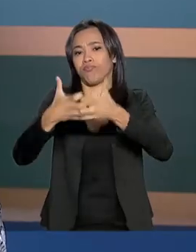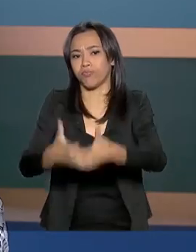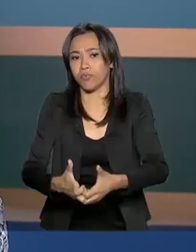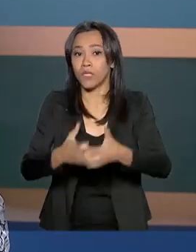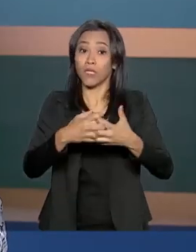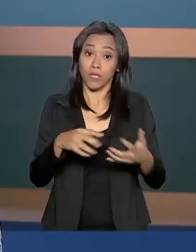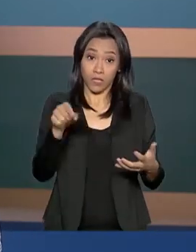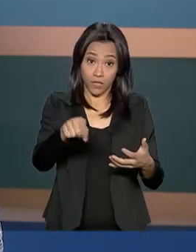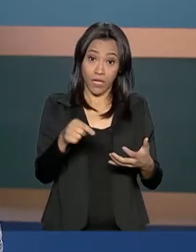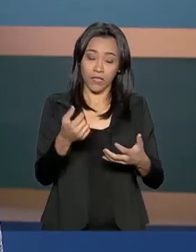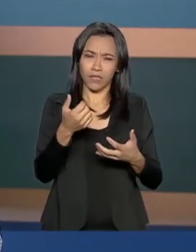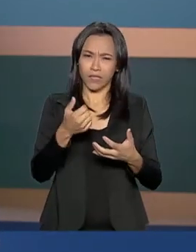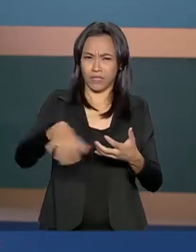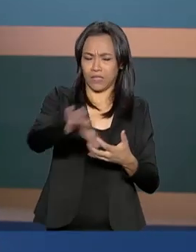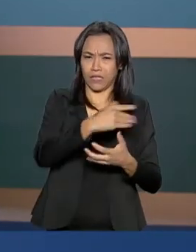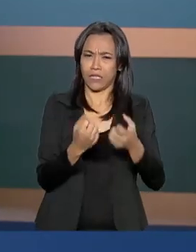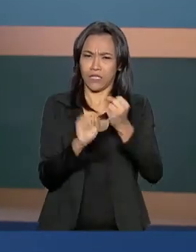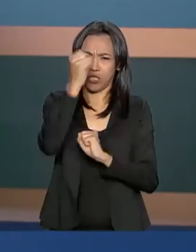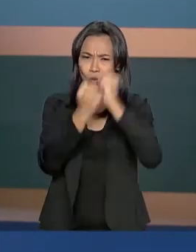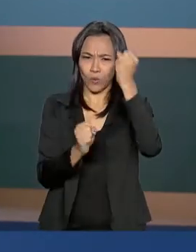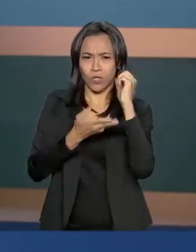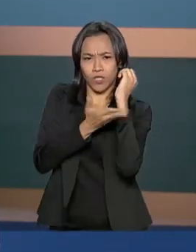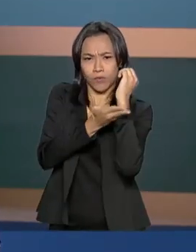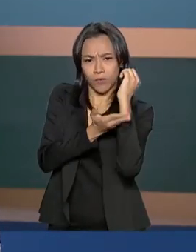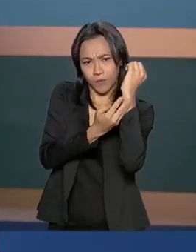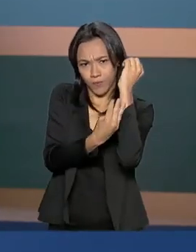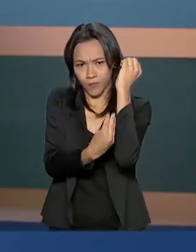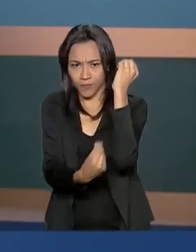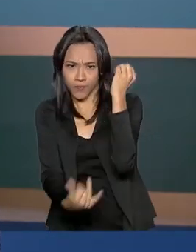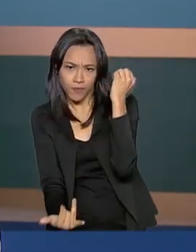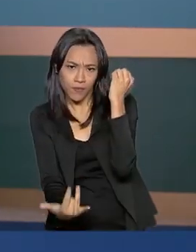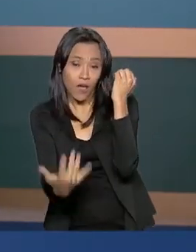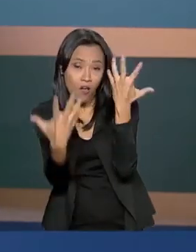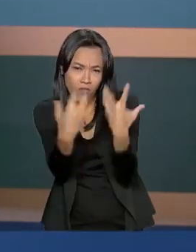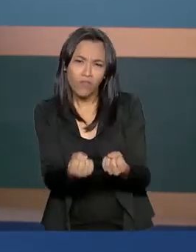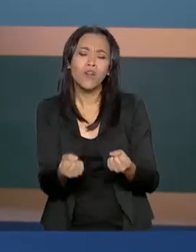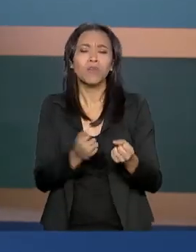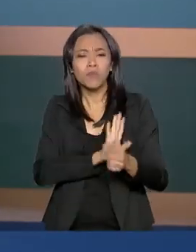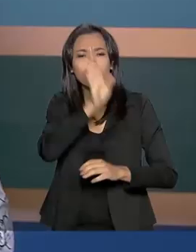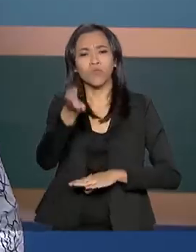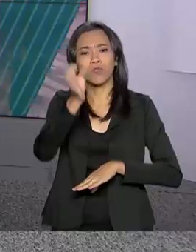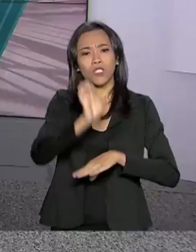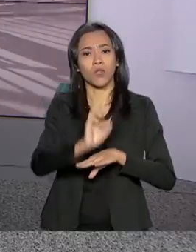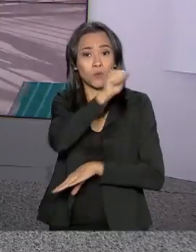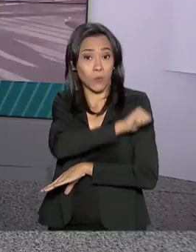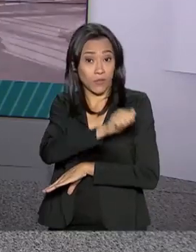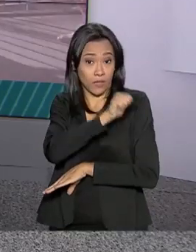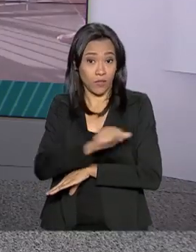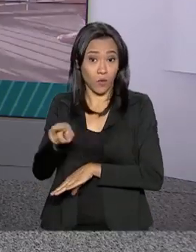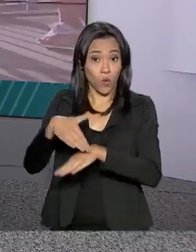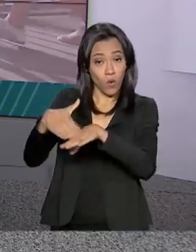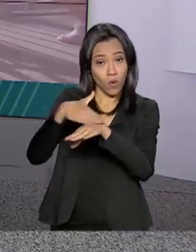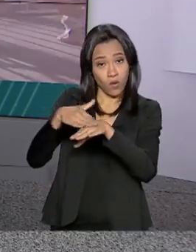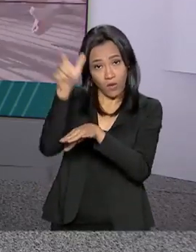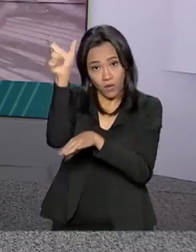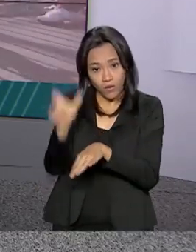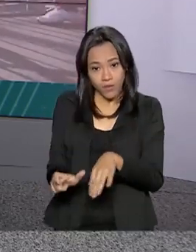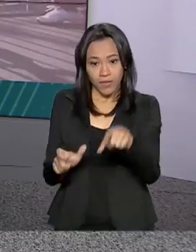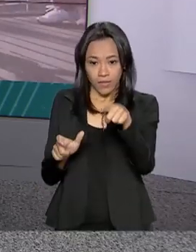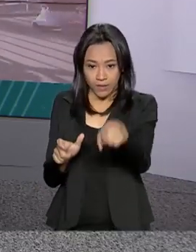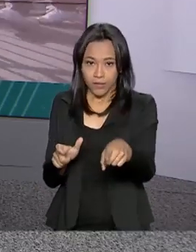indústrias extrativas de transformação. Vamos então até o Rio de Janeiro conversar com a repórter